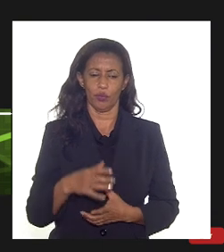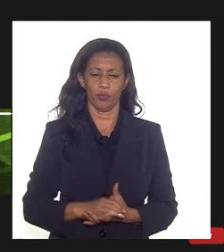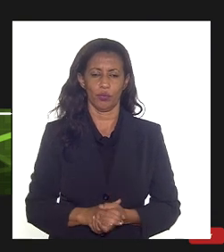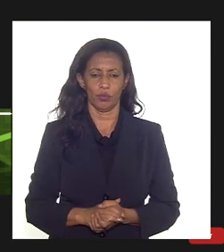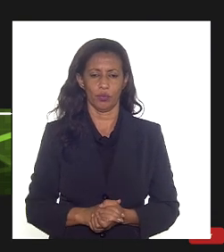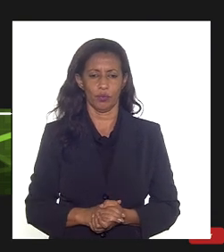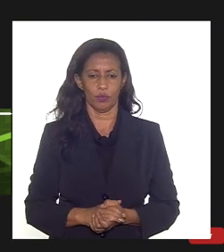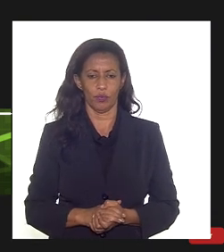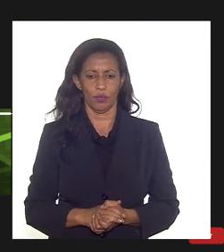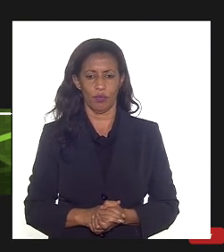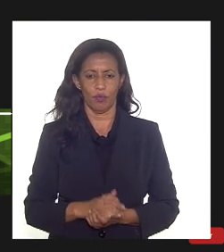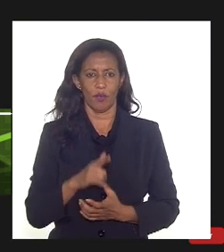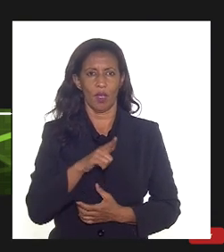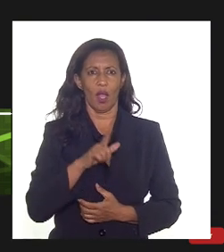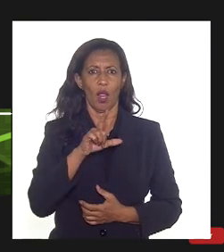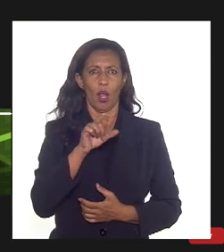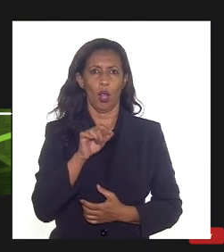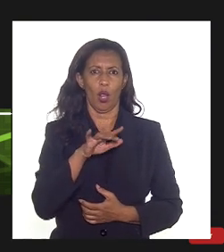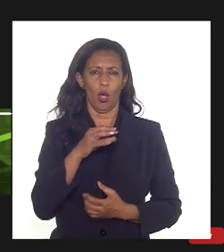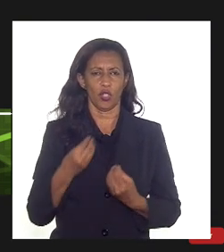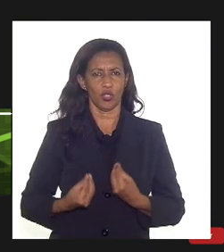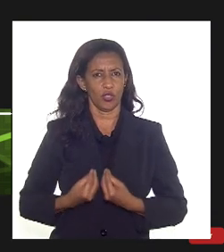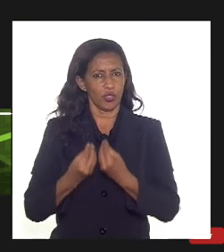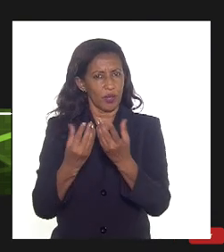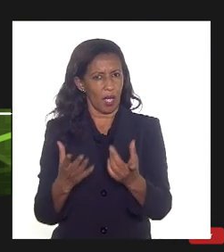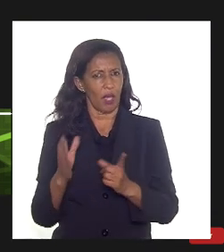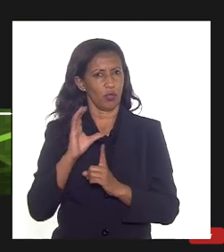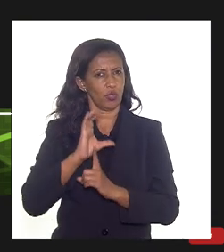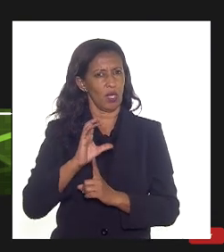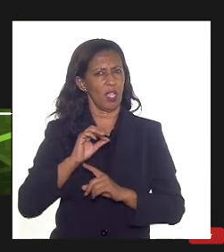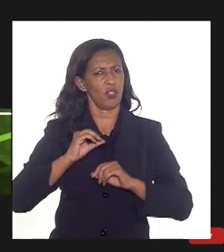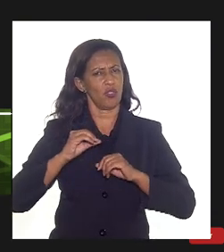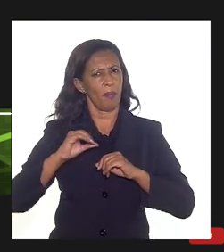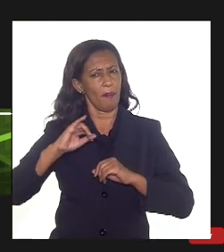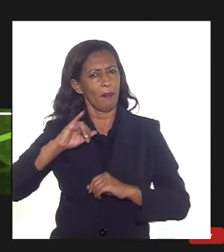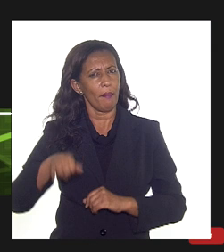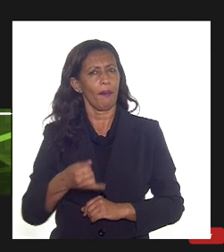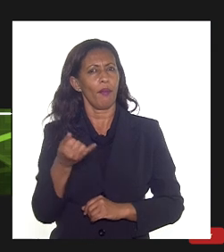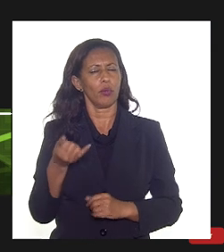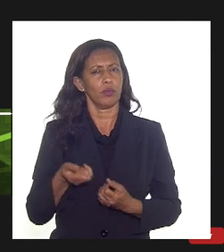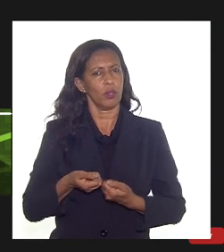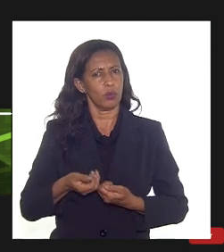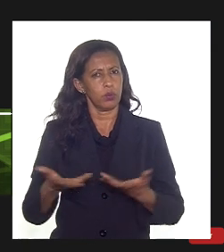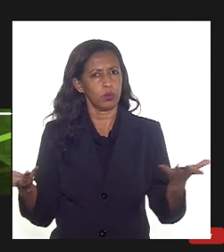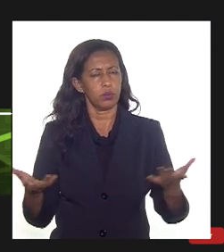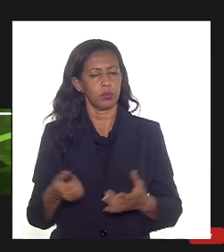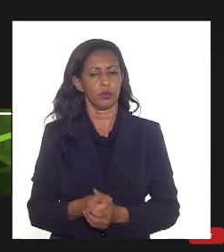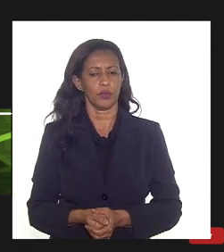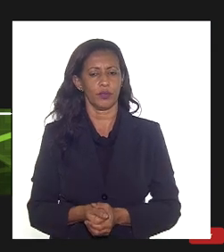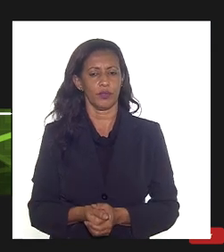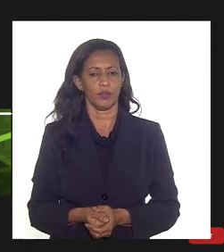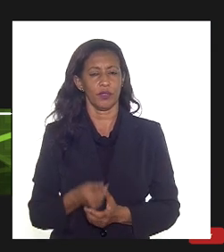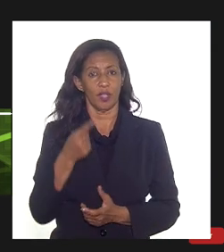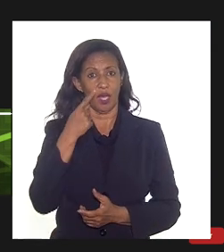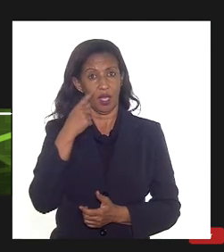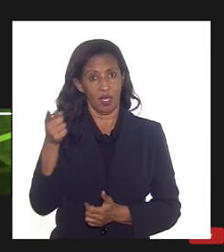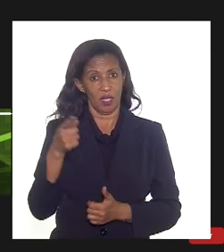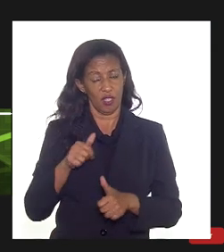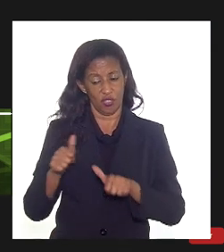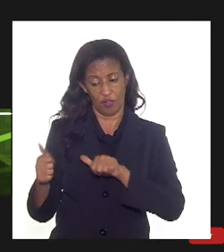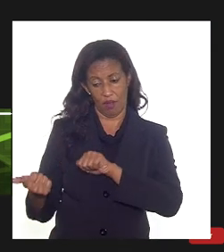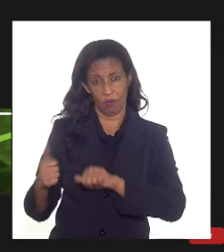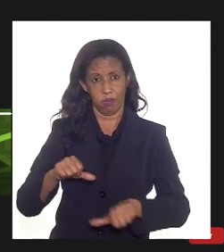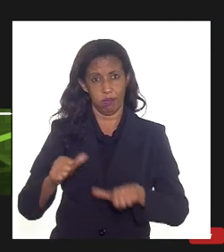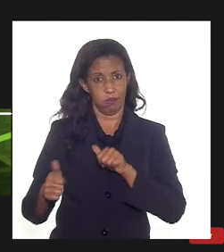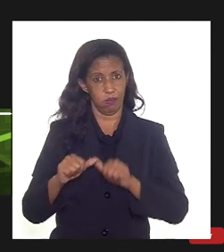aqui é uma lógica de poder oferecer aos clientes mais opções e aí nós vamos entabular negociações com esses clientes